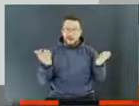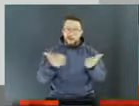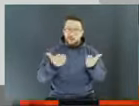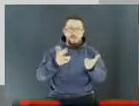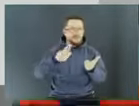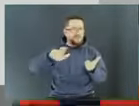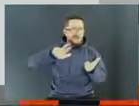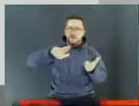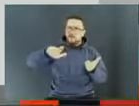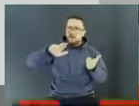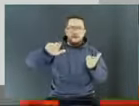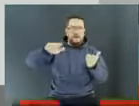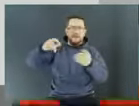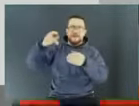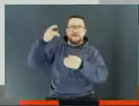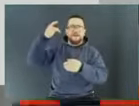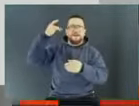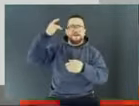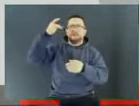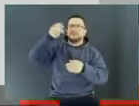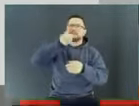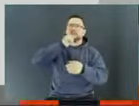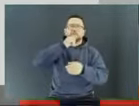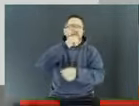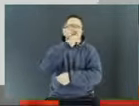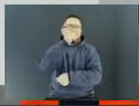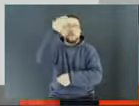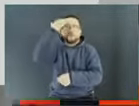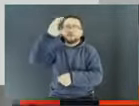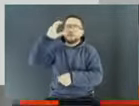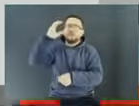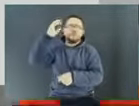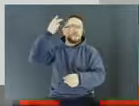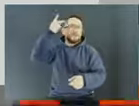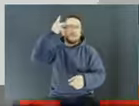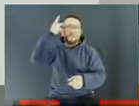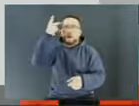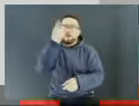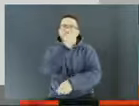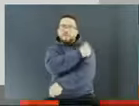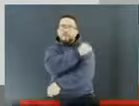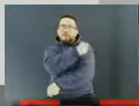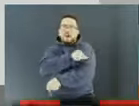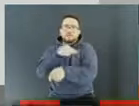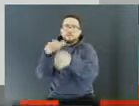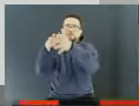Curitiba, São Paulo, São Paulo, Rio de Janeiro, e sim a última milha, que é a entrega da mercadoria.